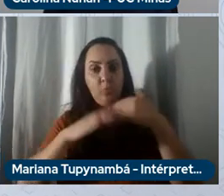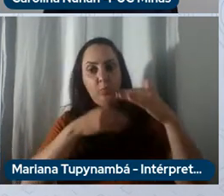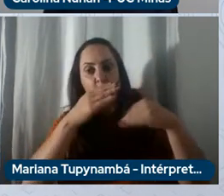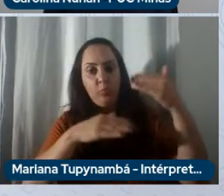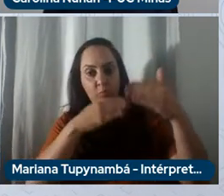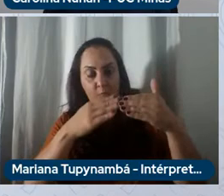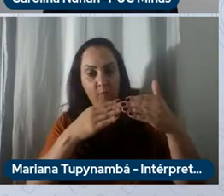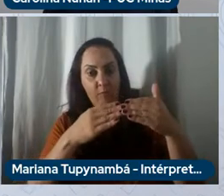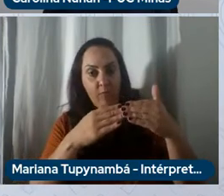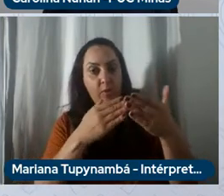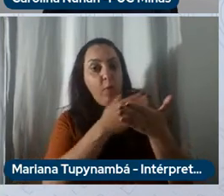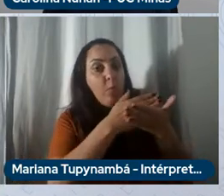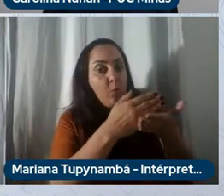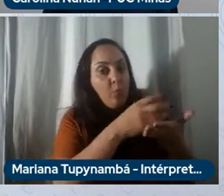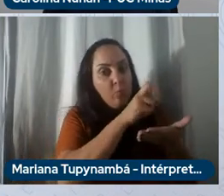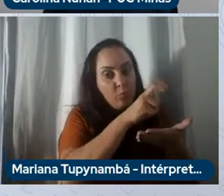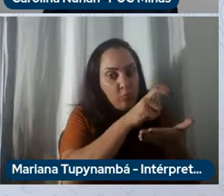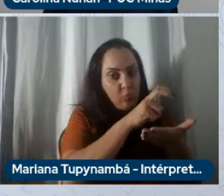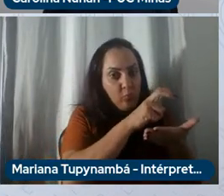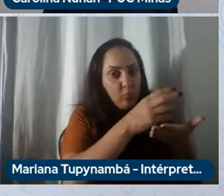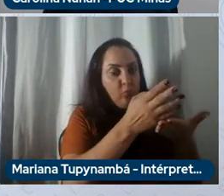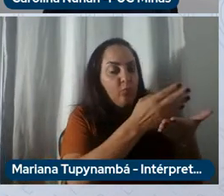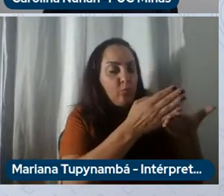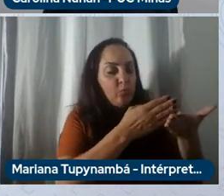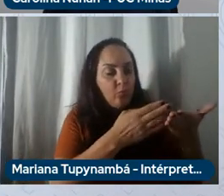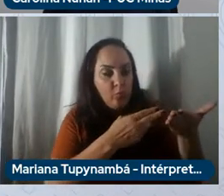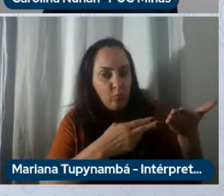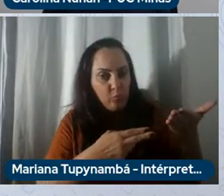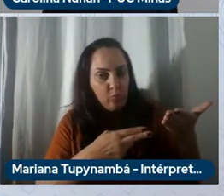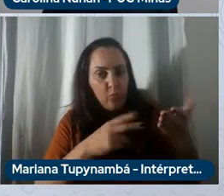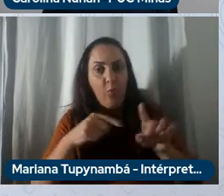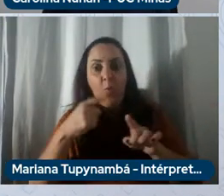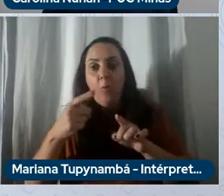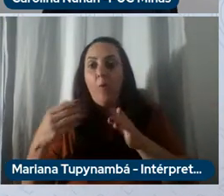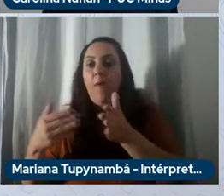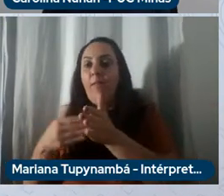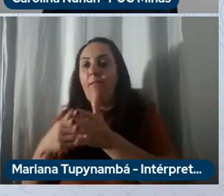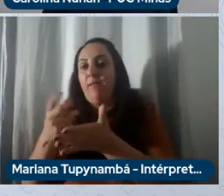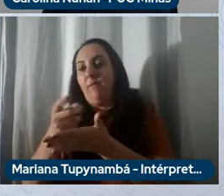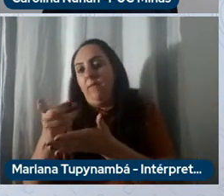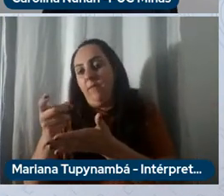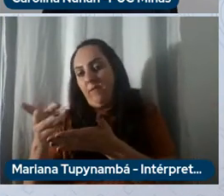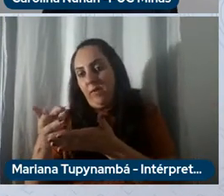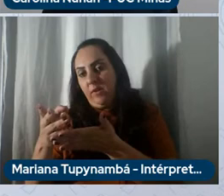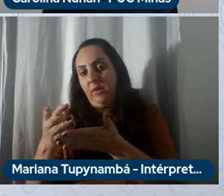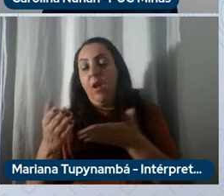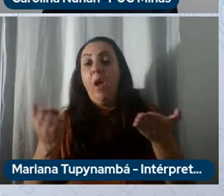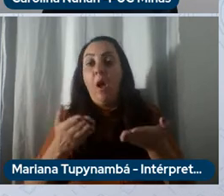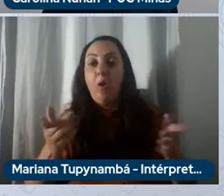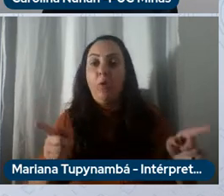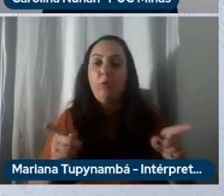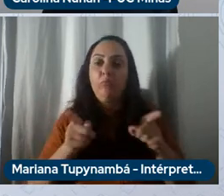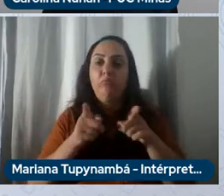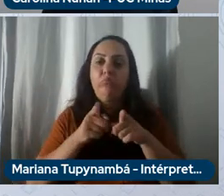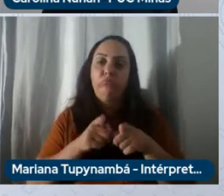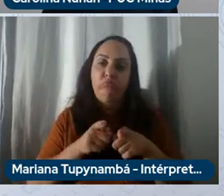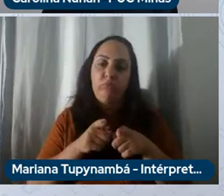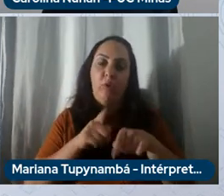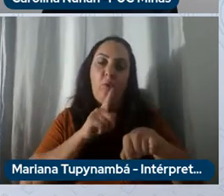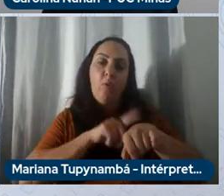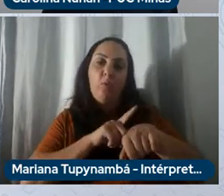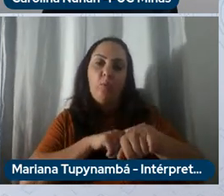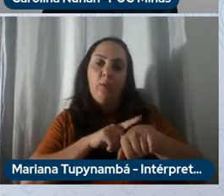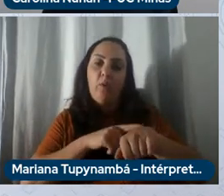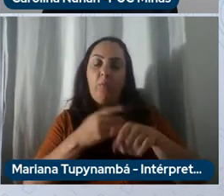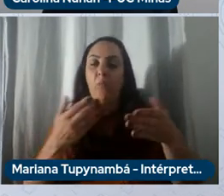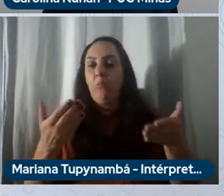tempo e dinheiro então precisamos encurtar esse time to market e chegamos a fazer isso em até 18 meses com a